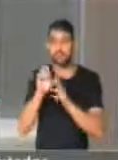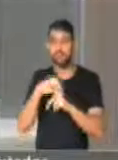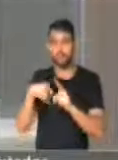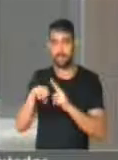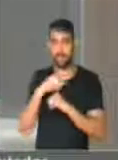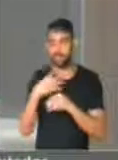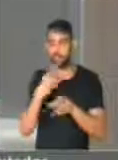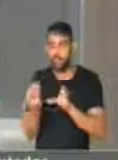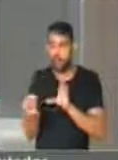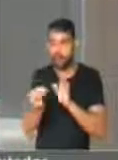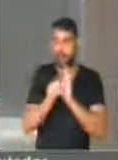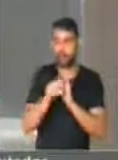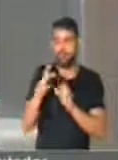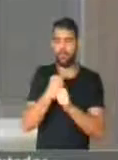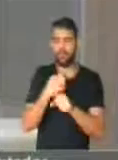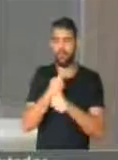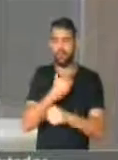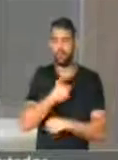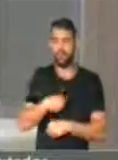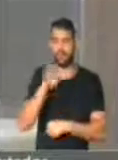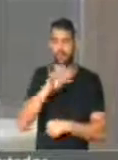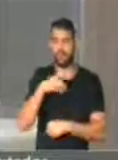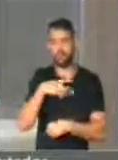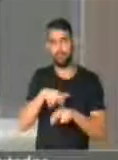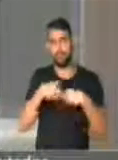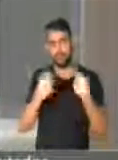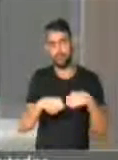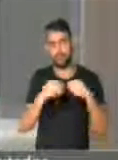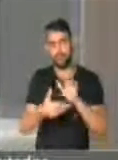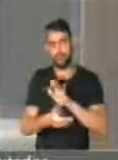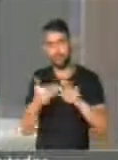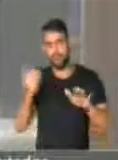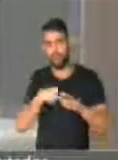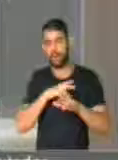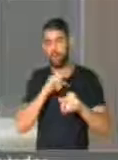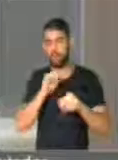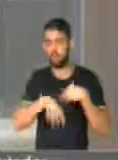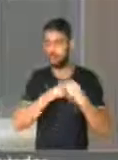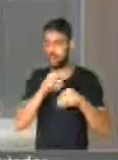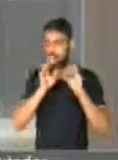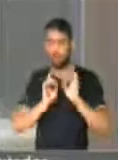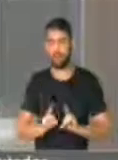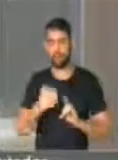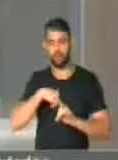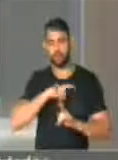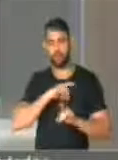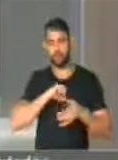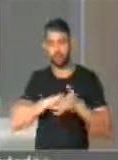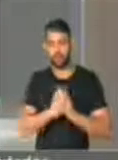não cabem no orçamento da União. Portanto, é preciso retirar e precarizar direitos.